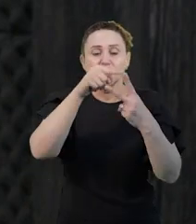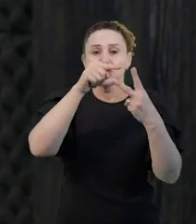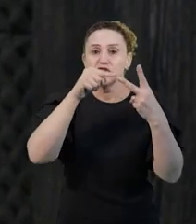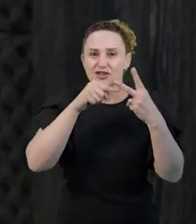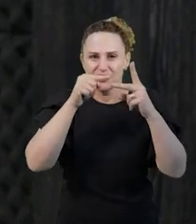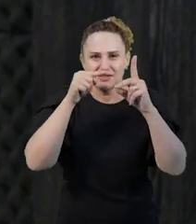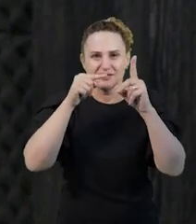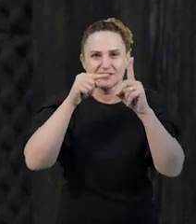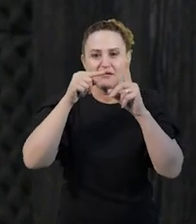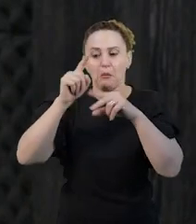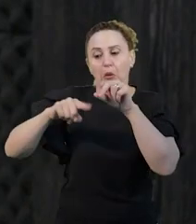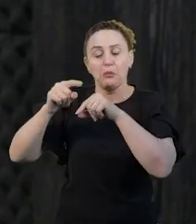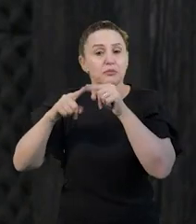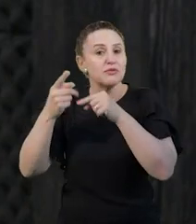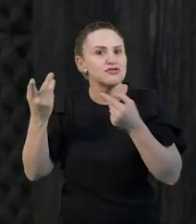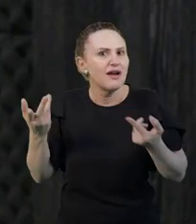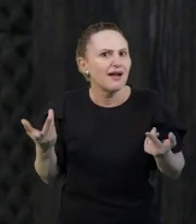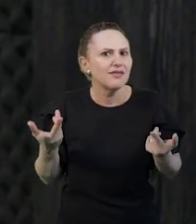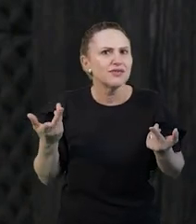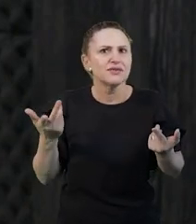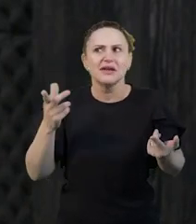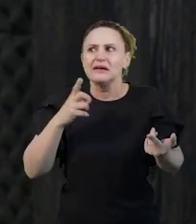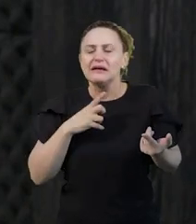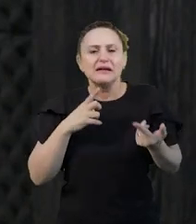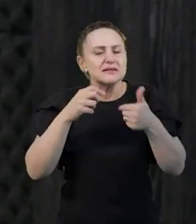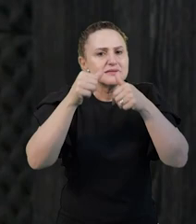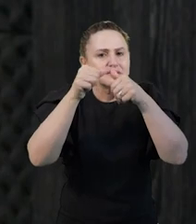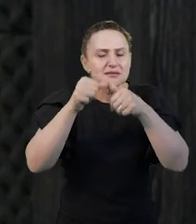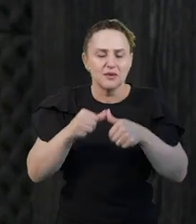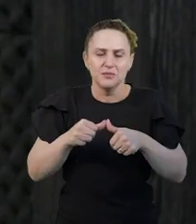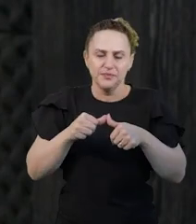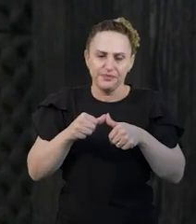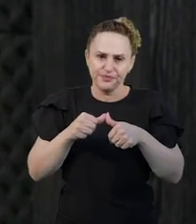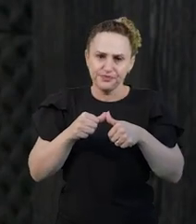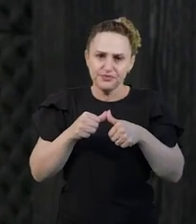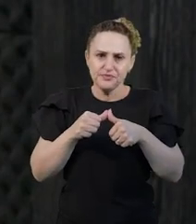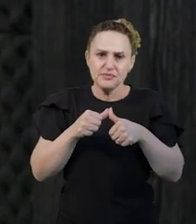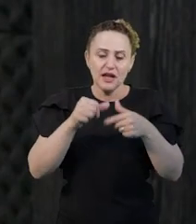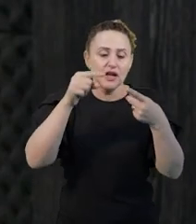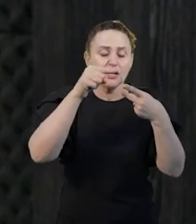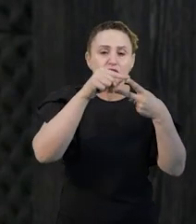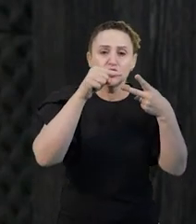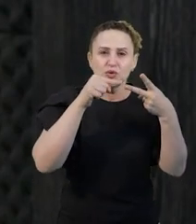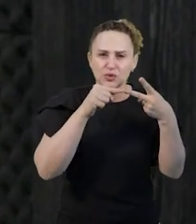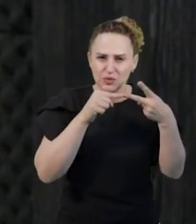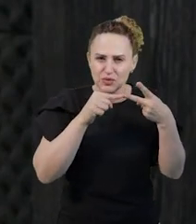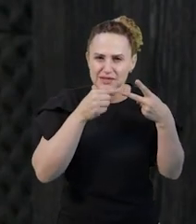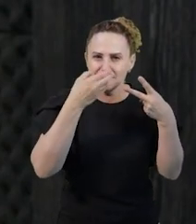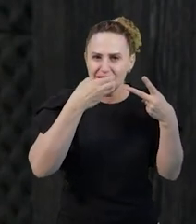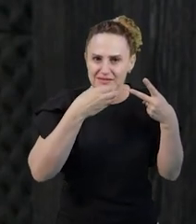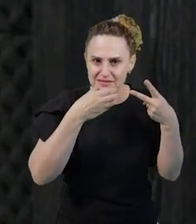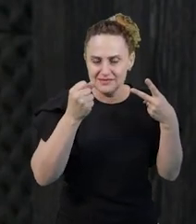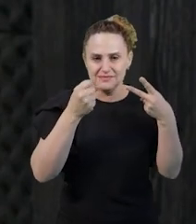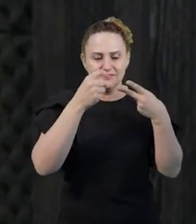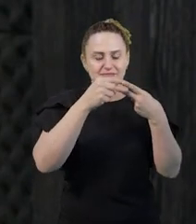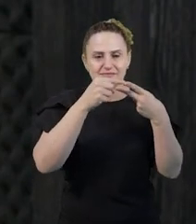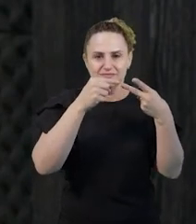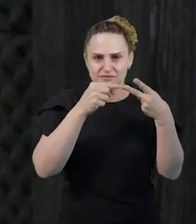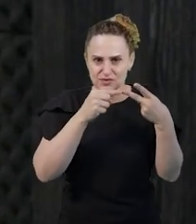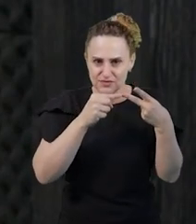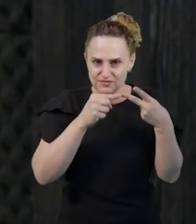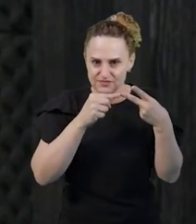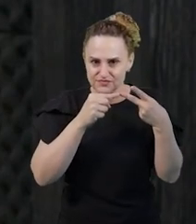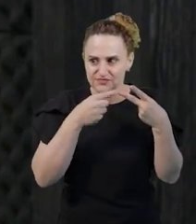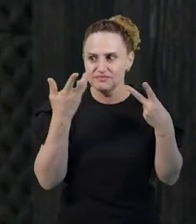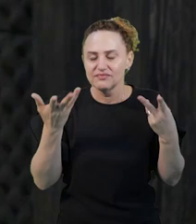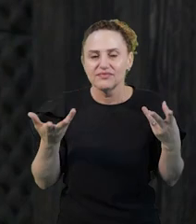ali, os objetos estão, por exemplo, duas maçãs, duas frutas, mas o dois, o dois